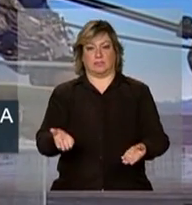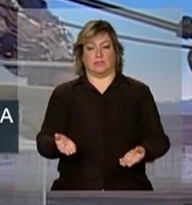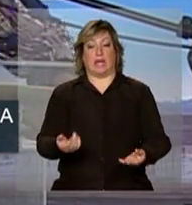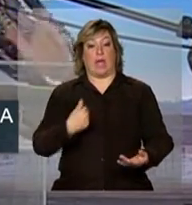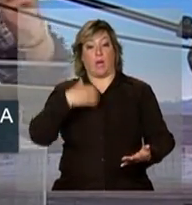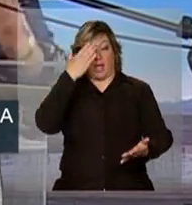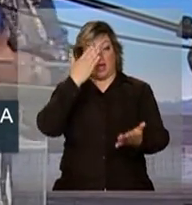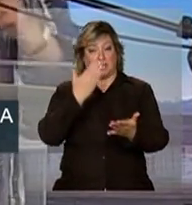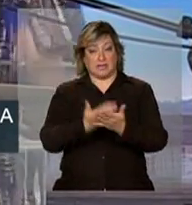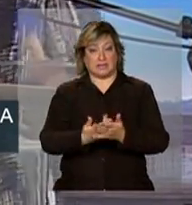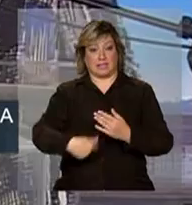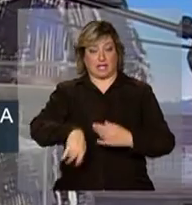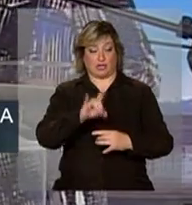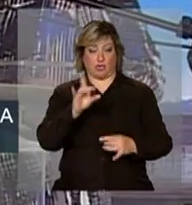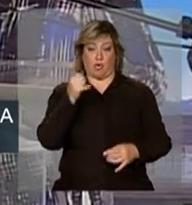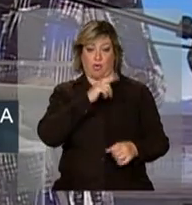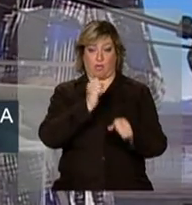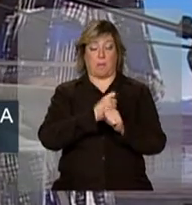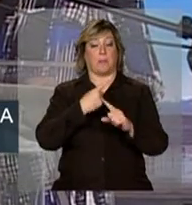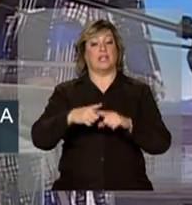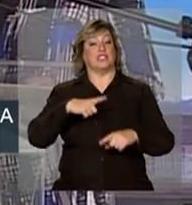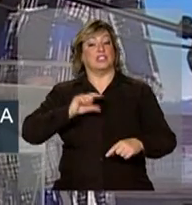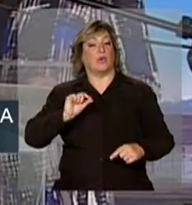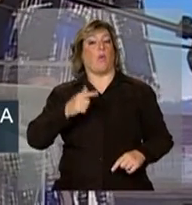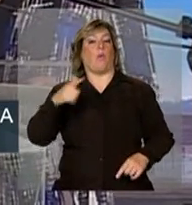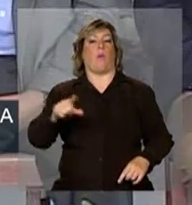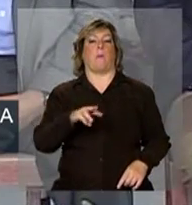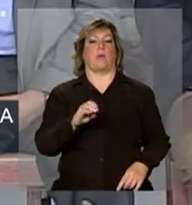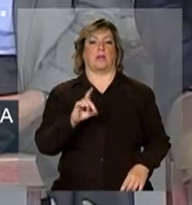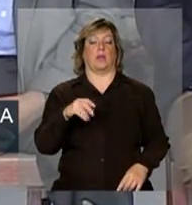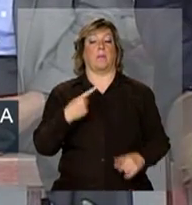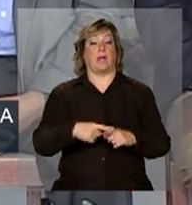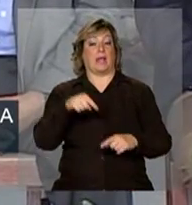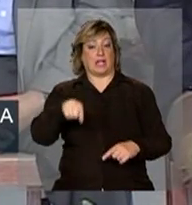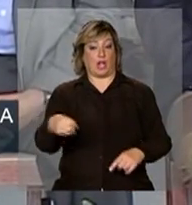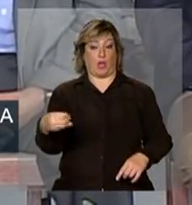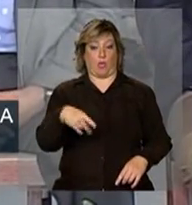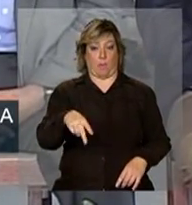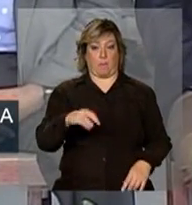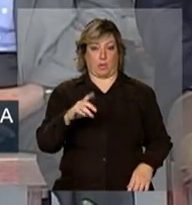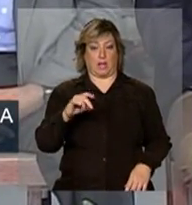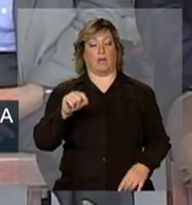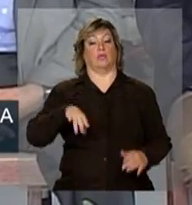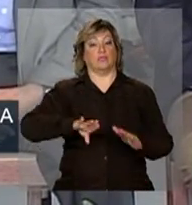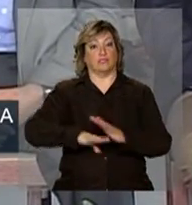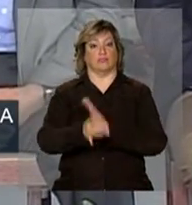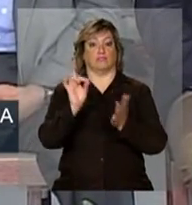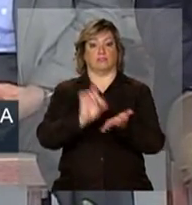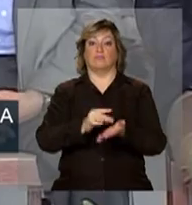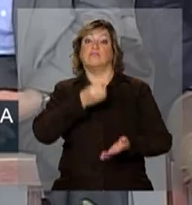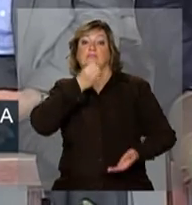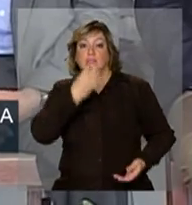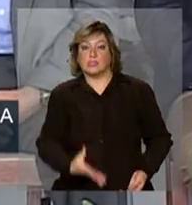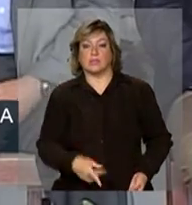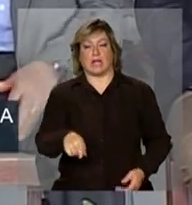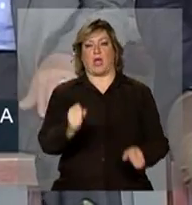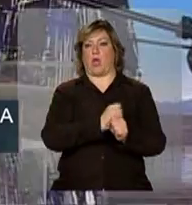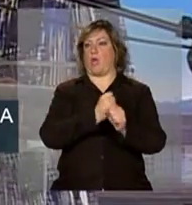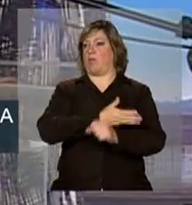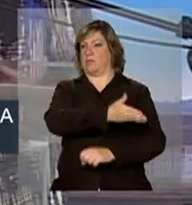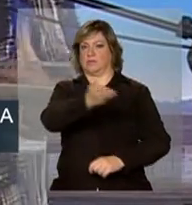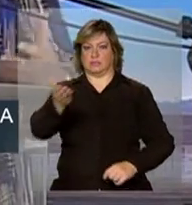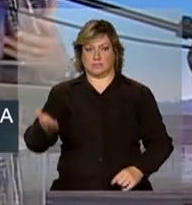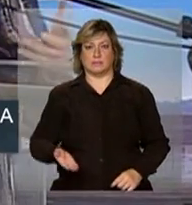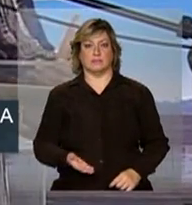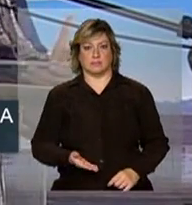foi construída porque tinha o outro modelo, porque esse outro modelo tornava eficaz essa construção